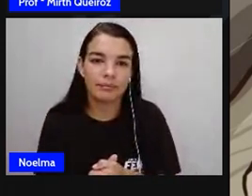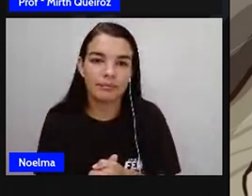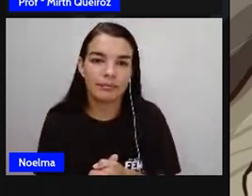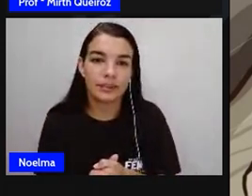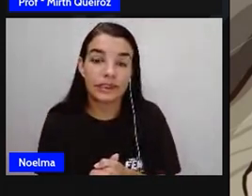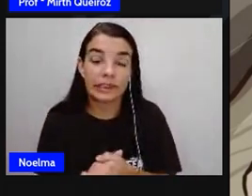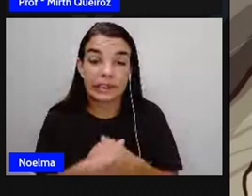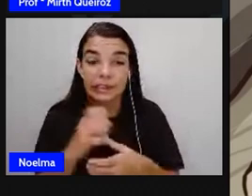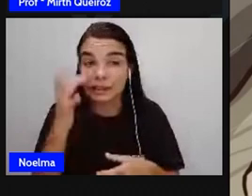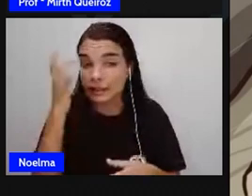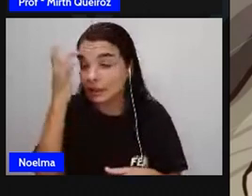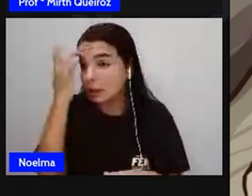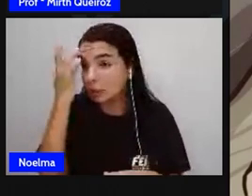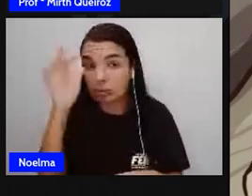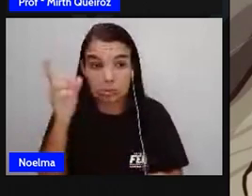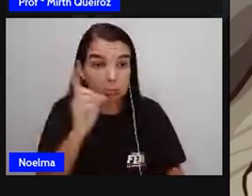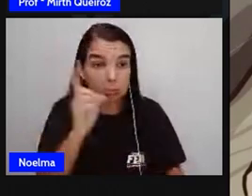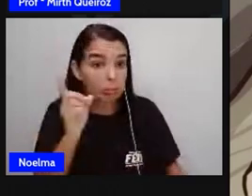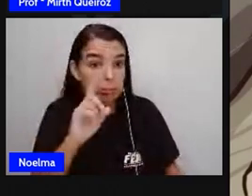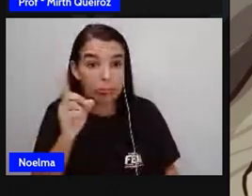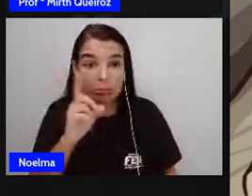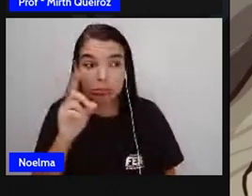Xiii! Eu não lembro, não.